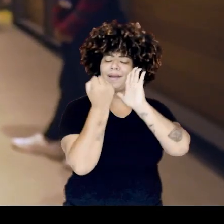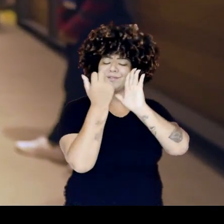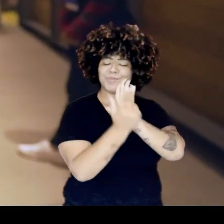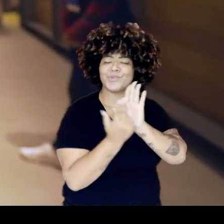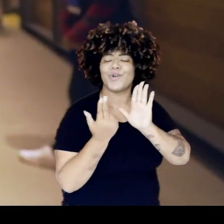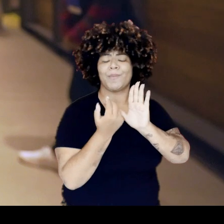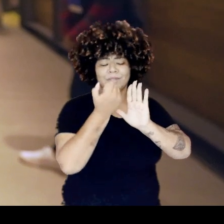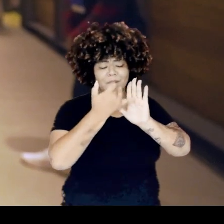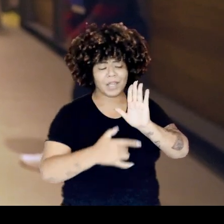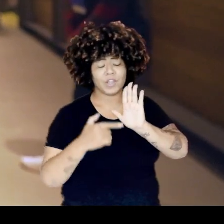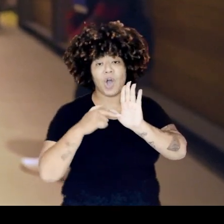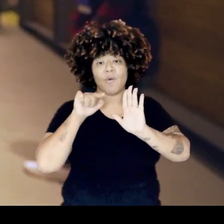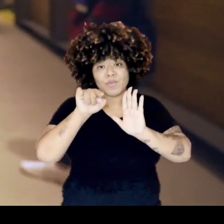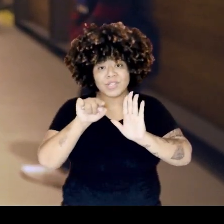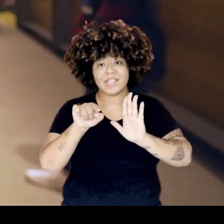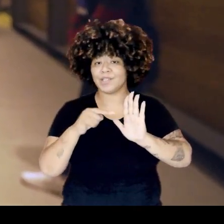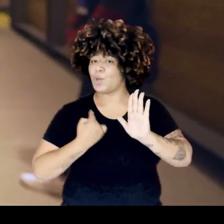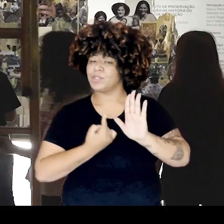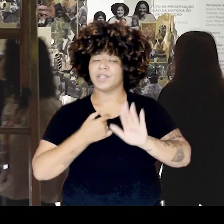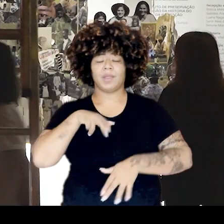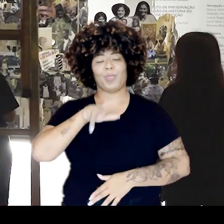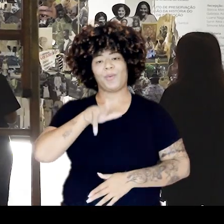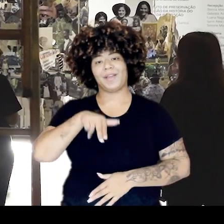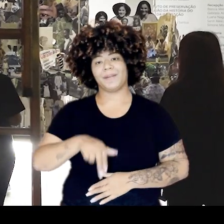e dizendo, olha, você não está sozinho.